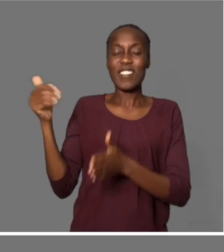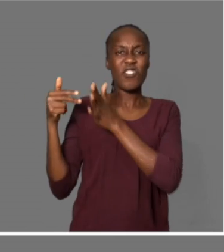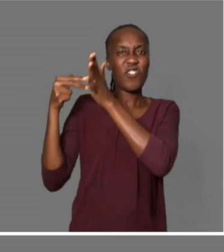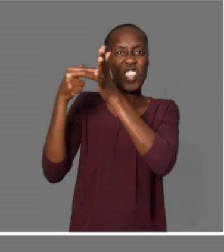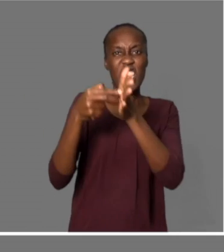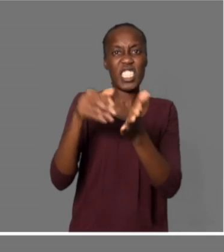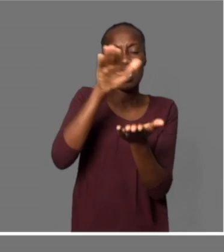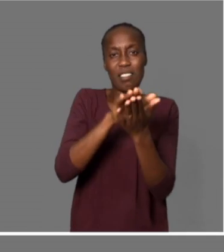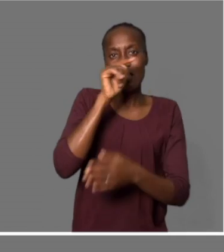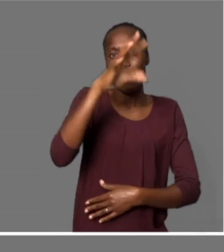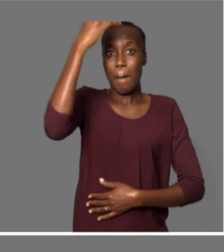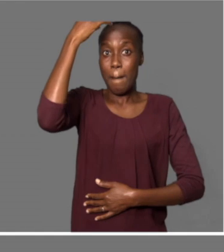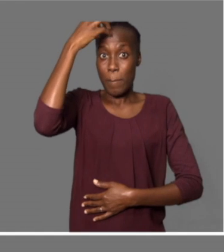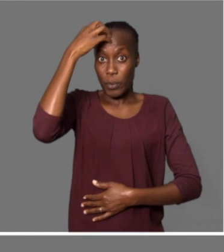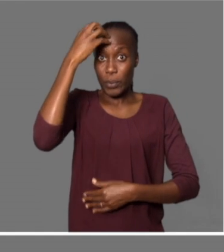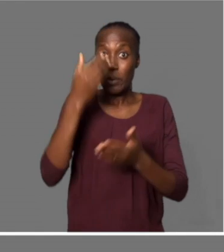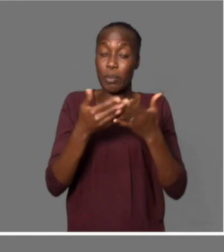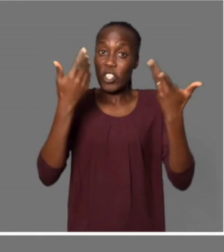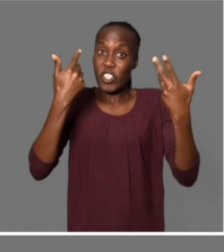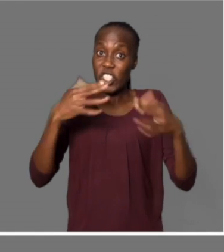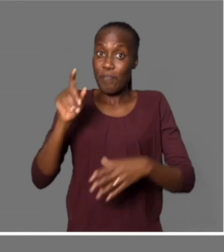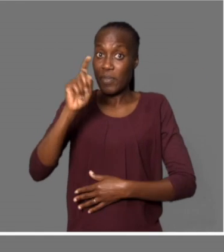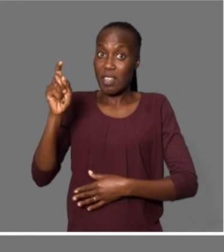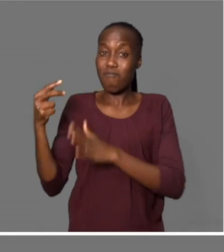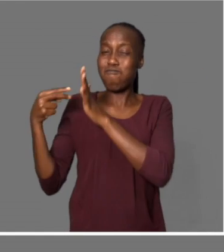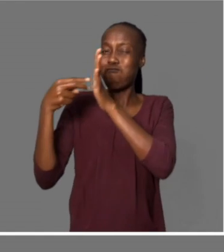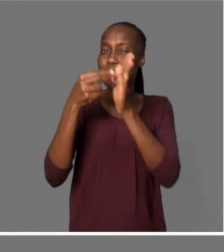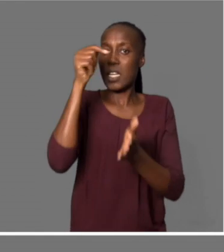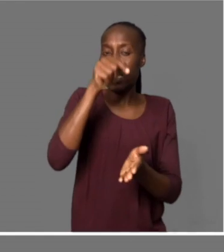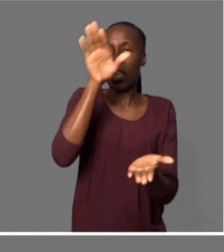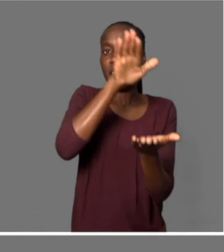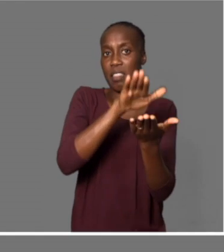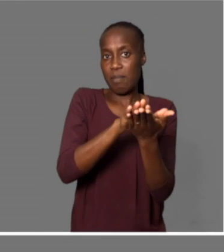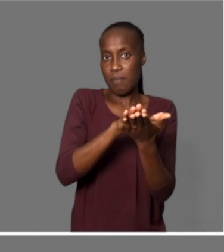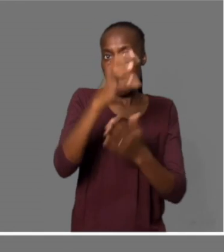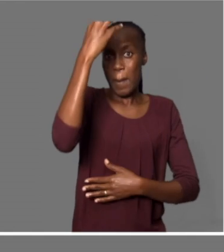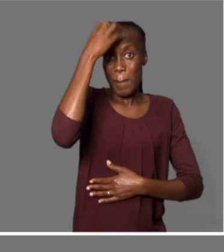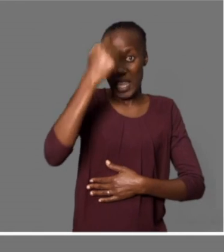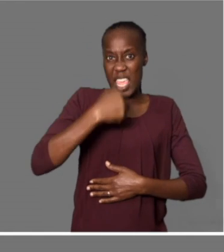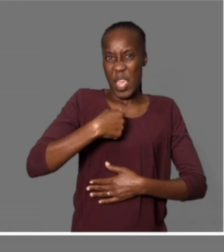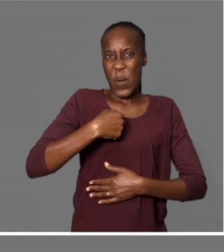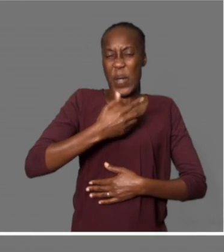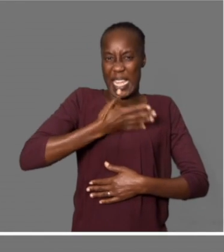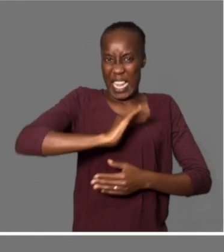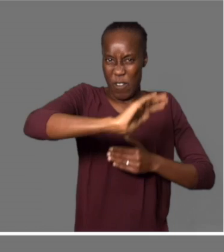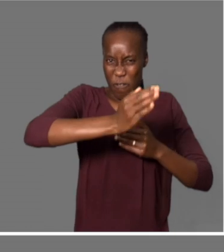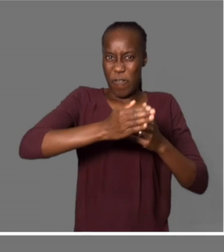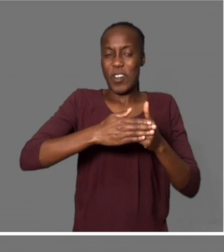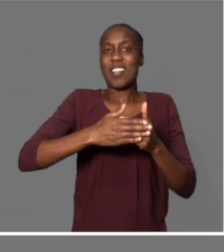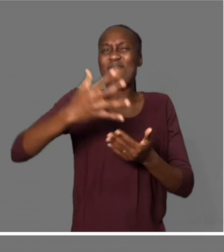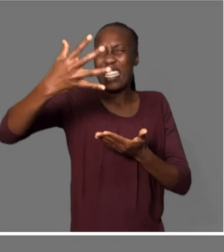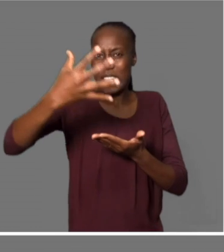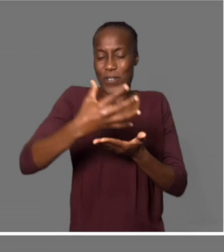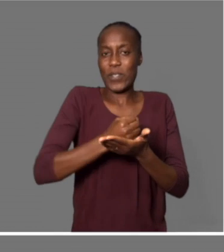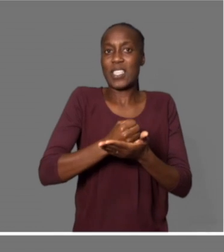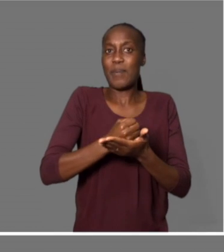propósito mesmo. E só de outra saí de lá para cá. A minha ideia era não voltar sem ter conseguido. De qualquer jeito, eu tinha que